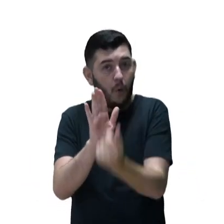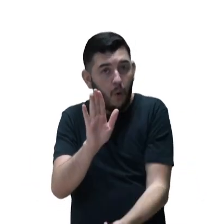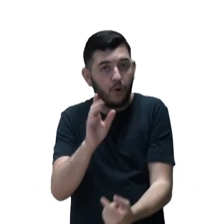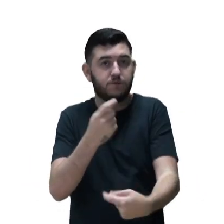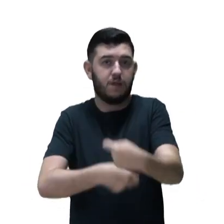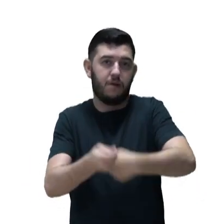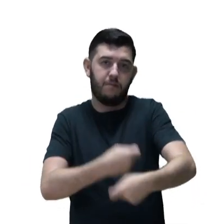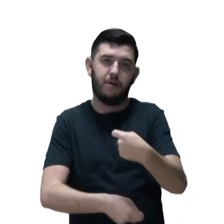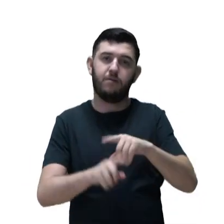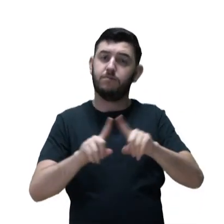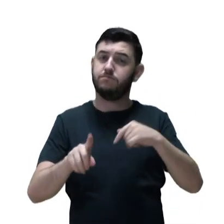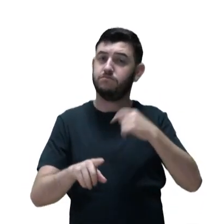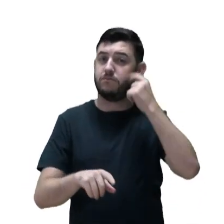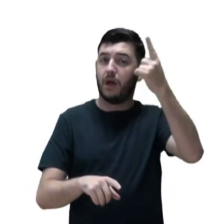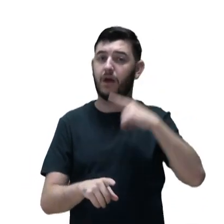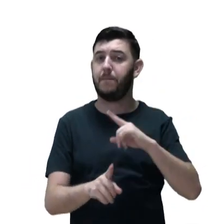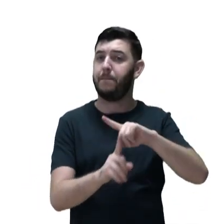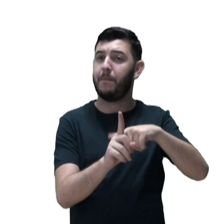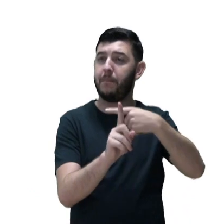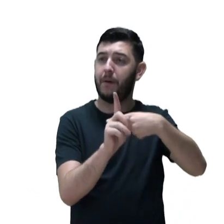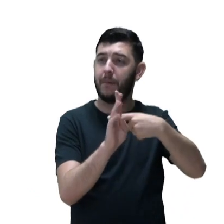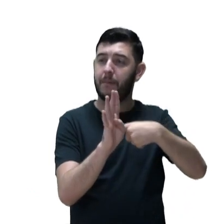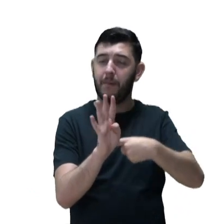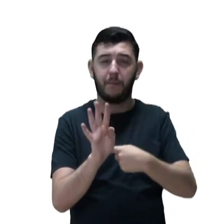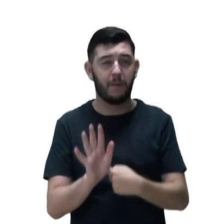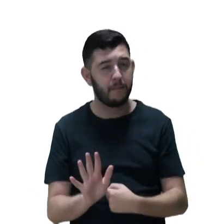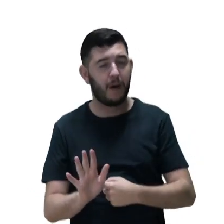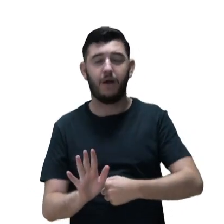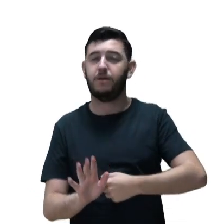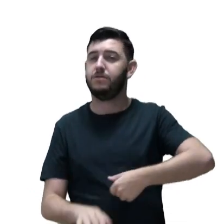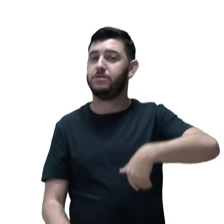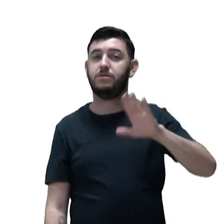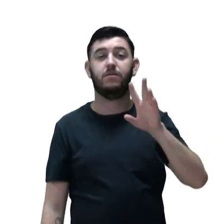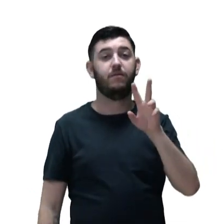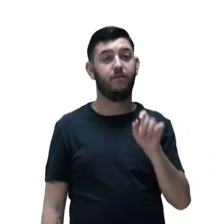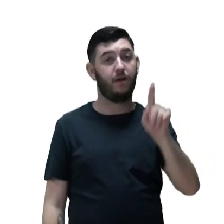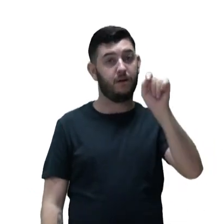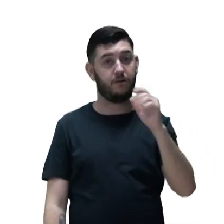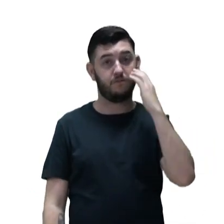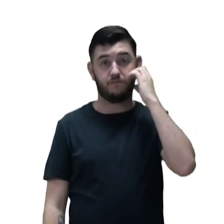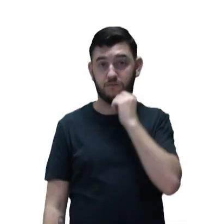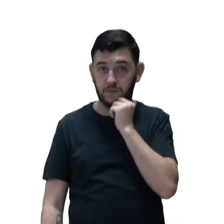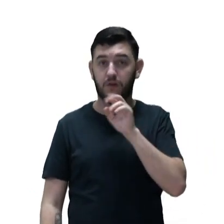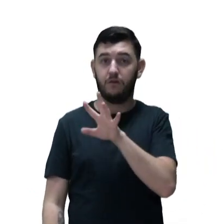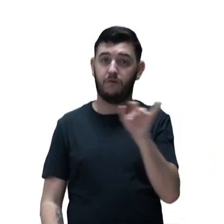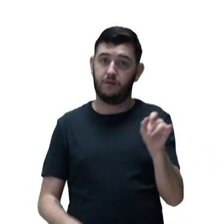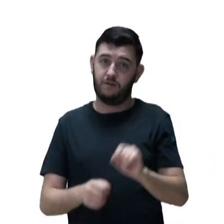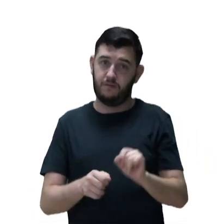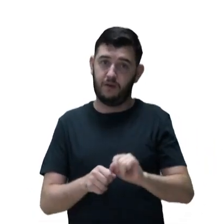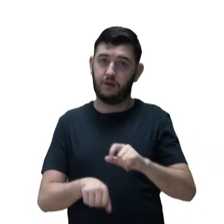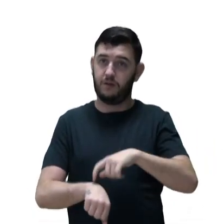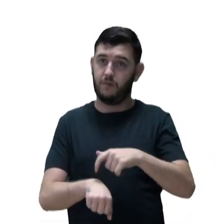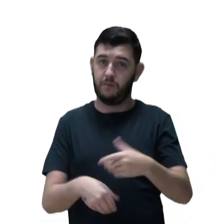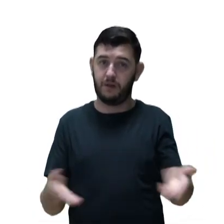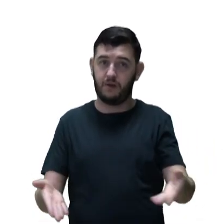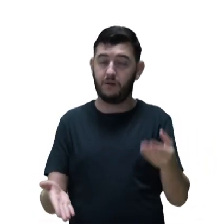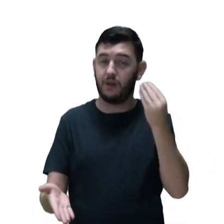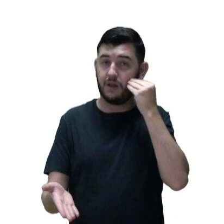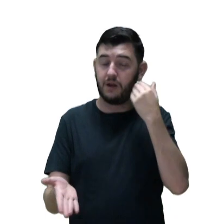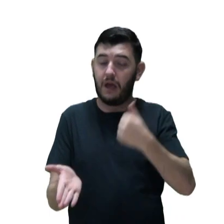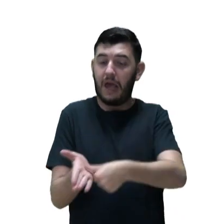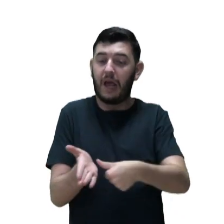é expandir isso. Por isso, essa adesão que vai ser realizada agora, no âmbito desse chamamento público,